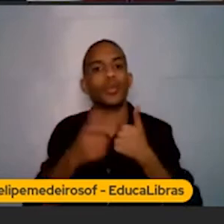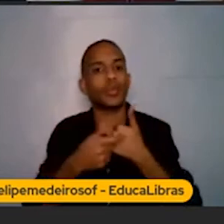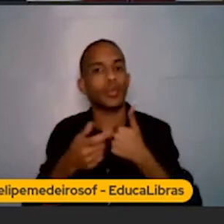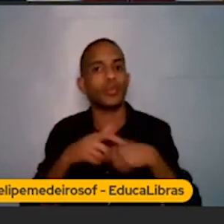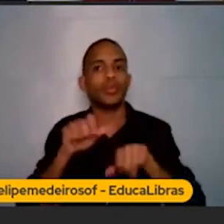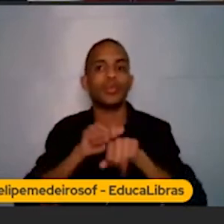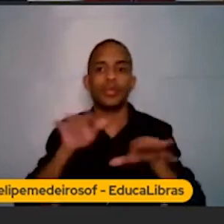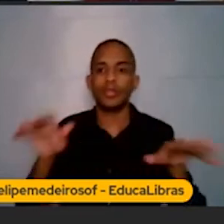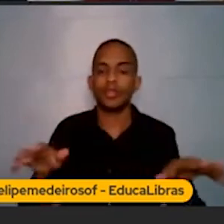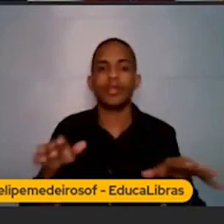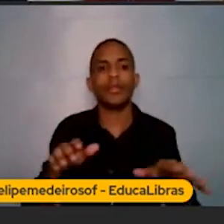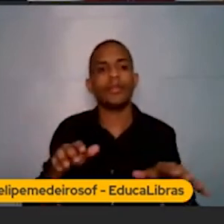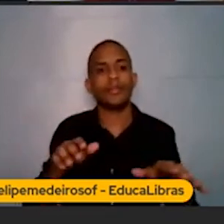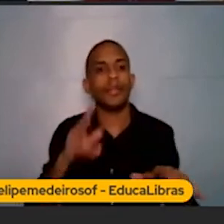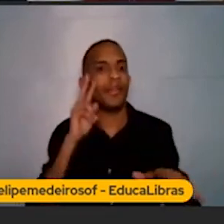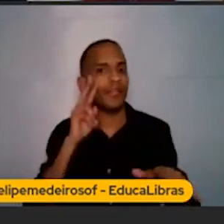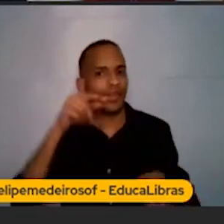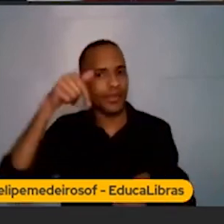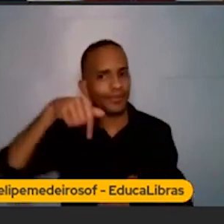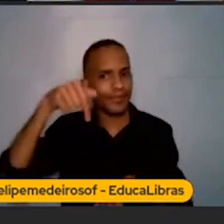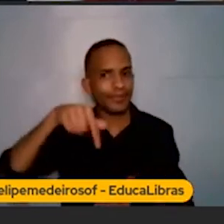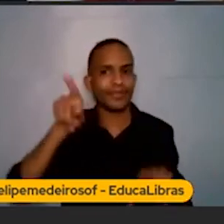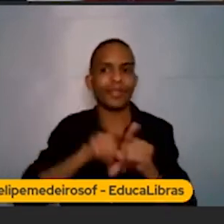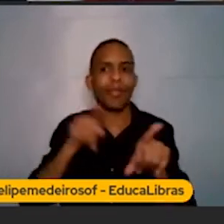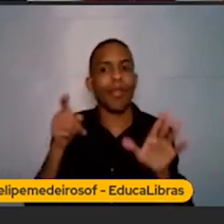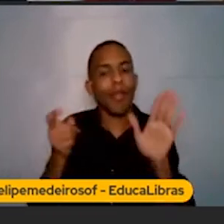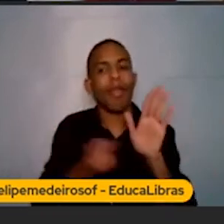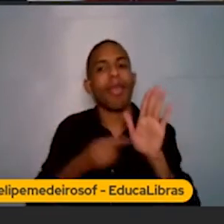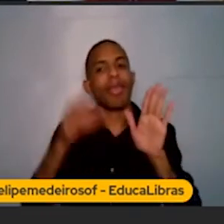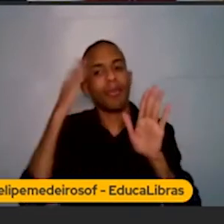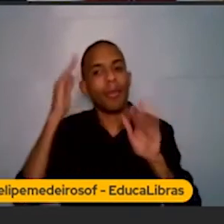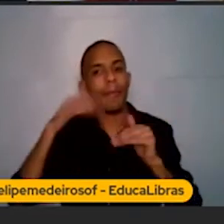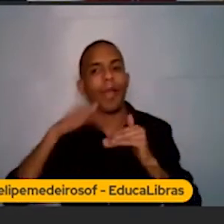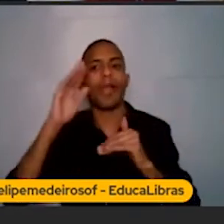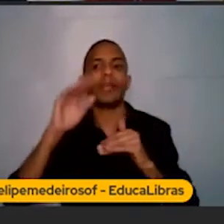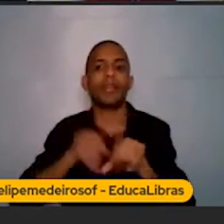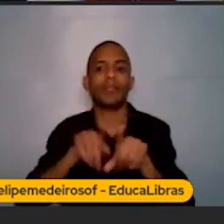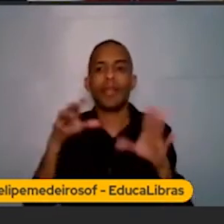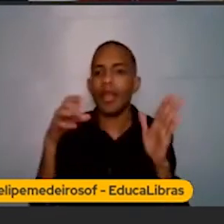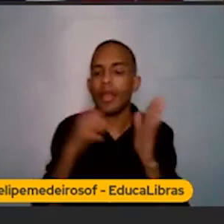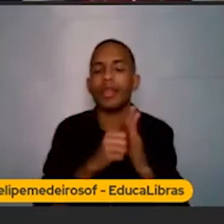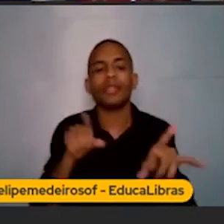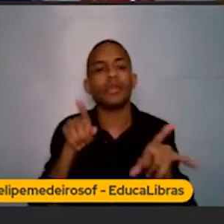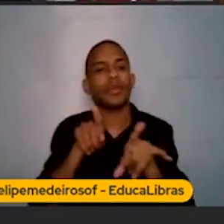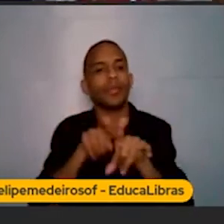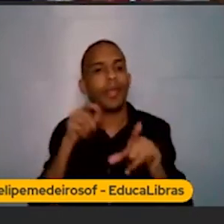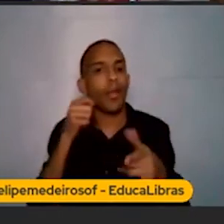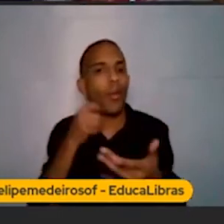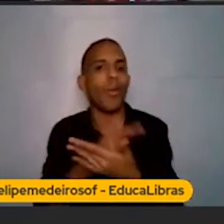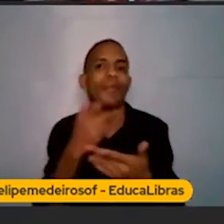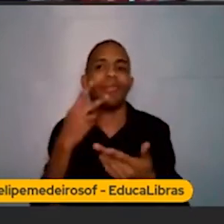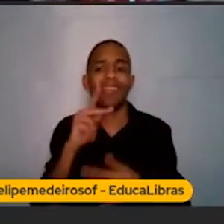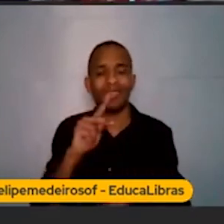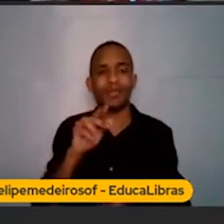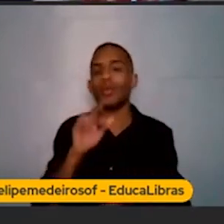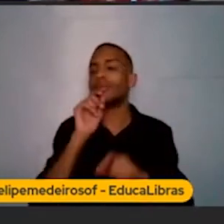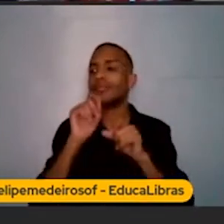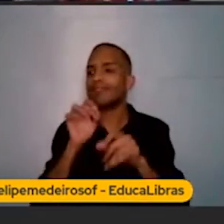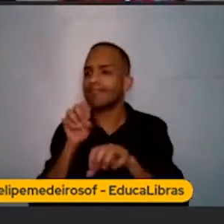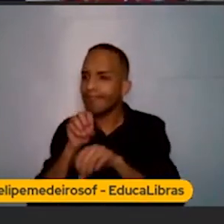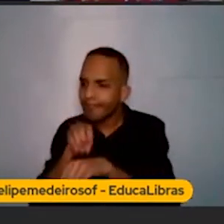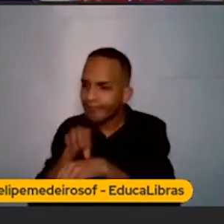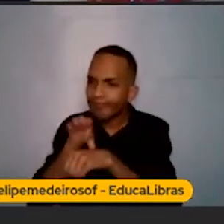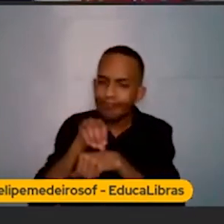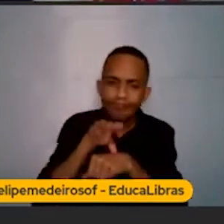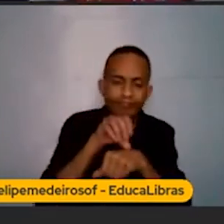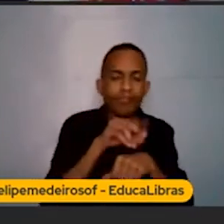compartilhe, confira abaixo, clique para saber mais, preencha o formulário, compre. Então, é justamente isso. Você está direcionando para